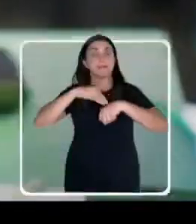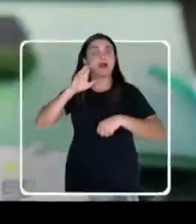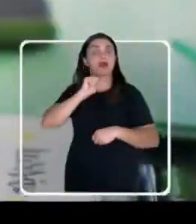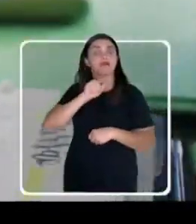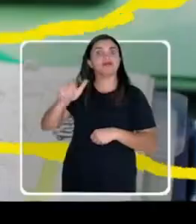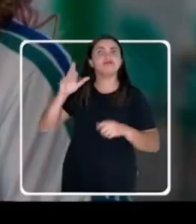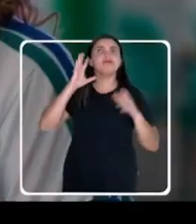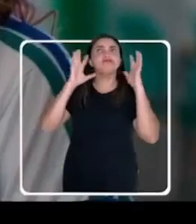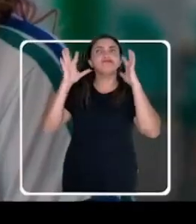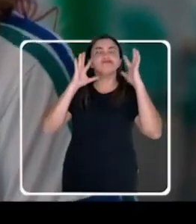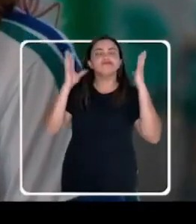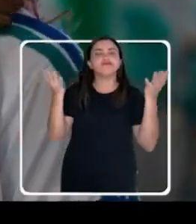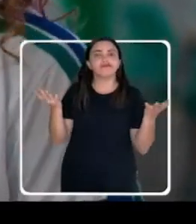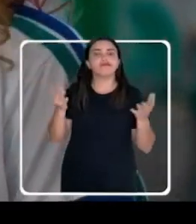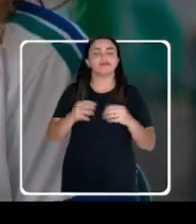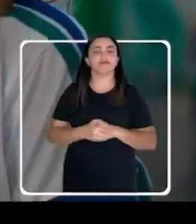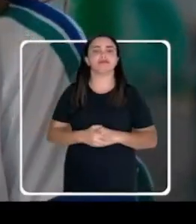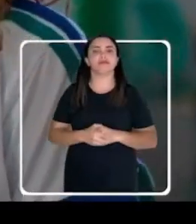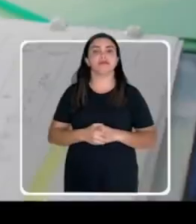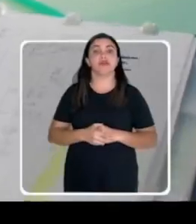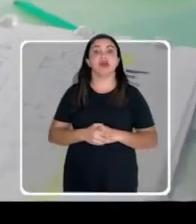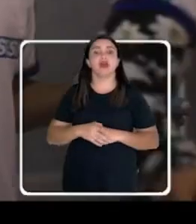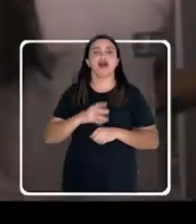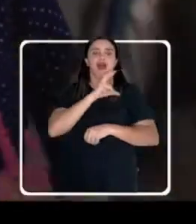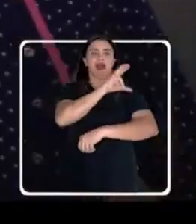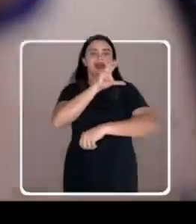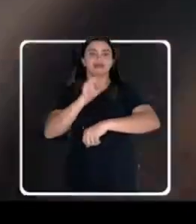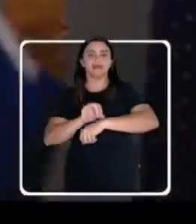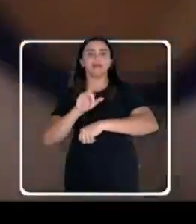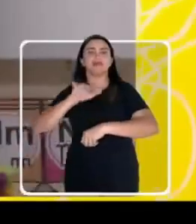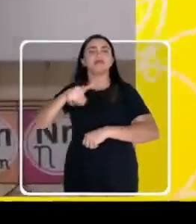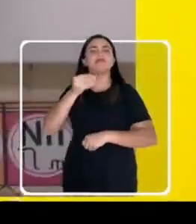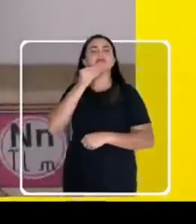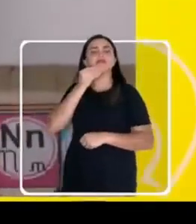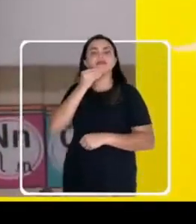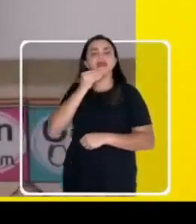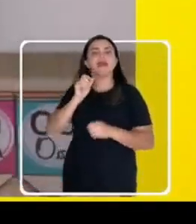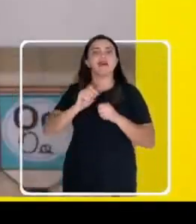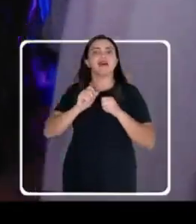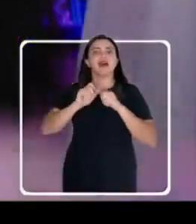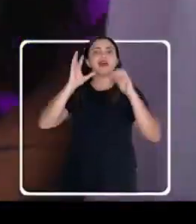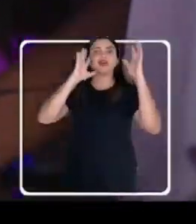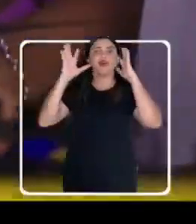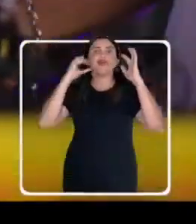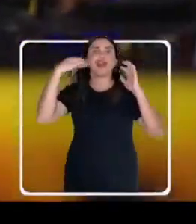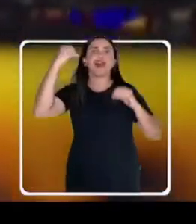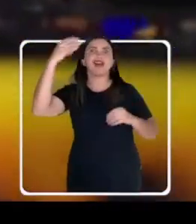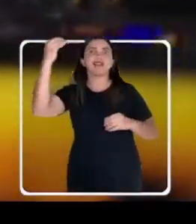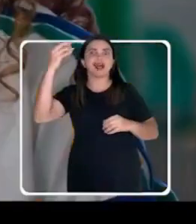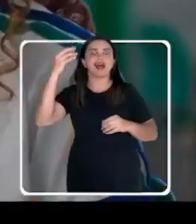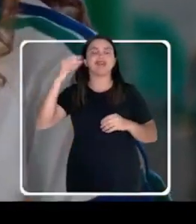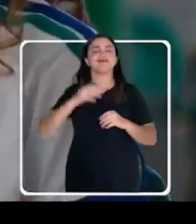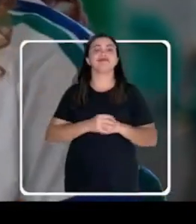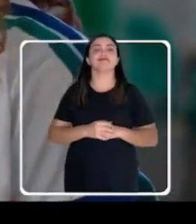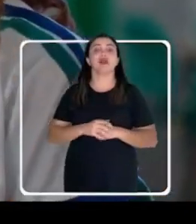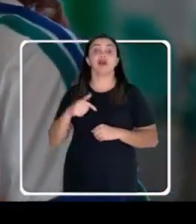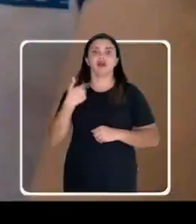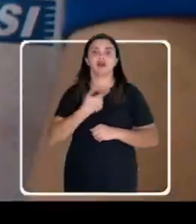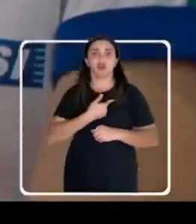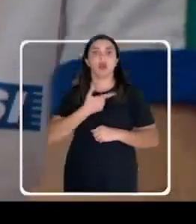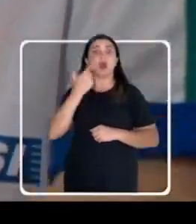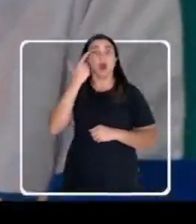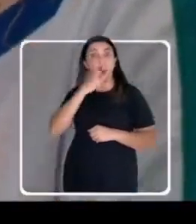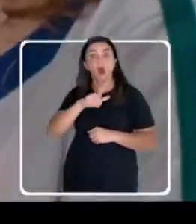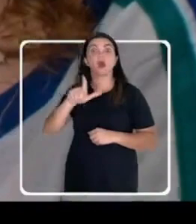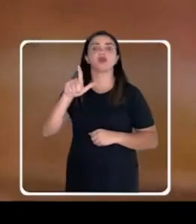pude aprender coisas que eu jamais imaginei. Só que a robótica, ela me oportunizou a fazer isso muito mais nova do que eu esperava.